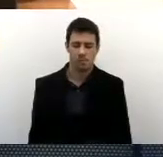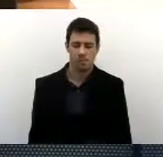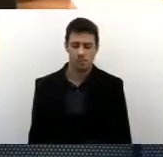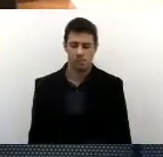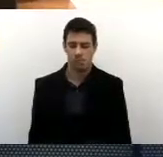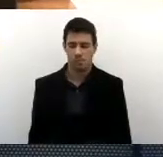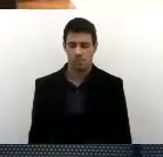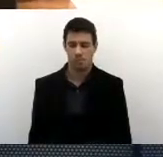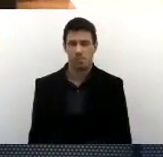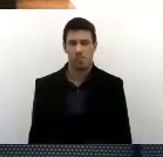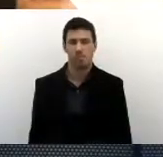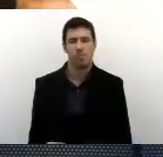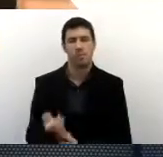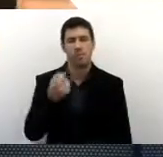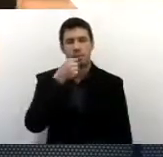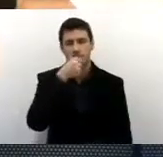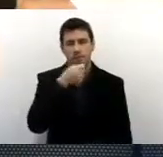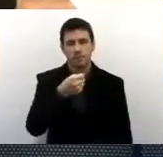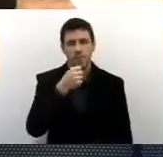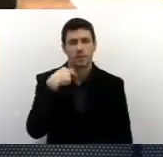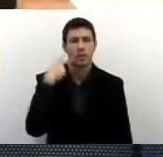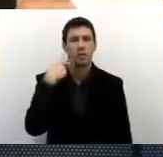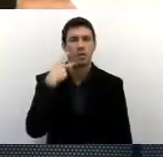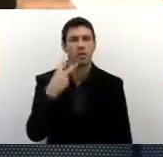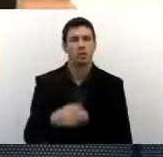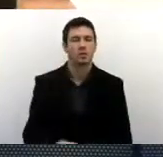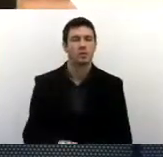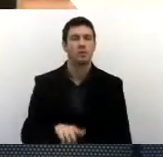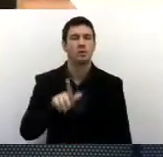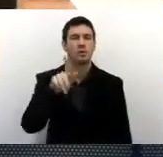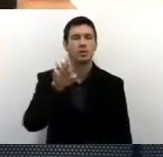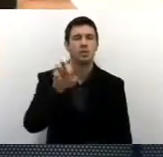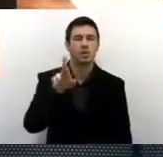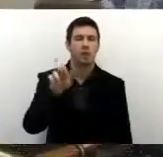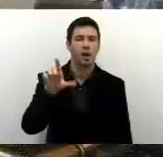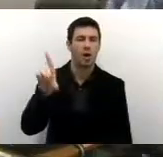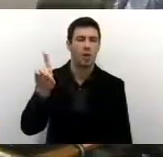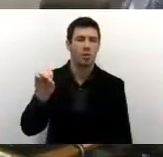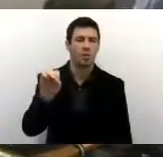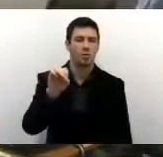Com a palavra, nobre vereador Geraldo Celestino.